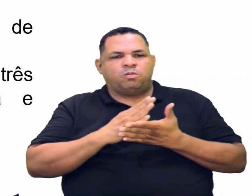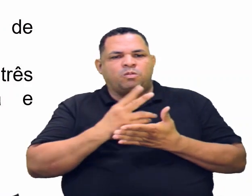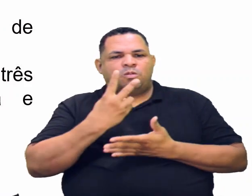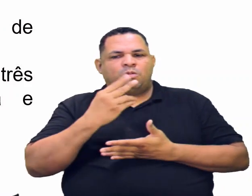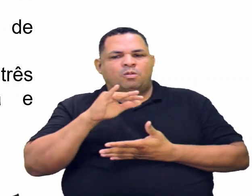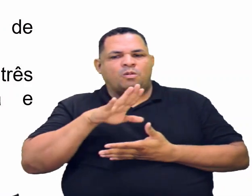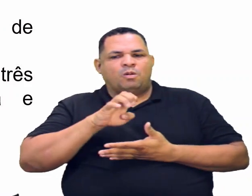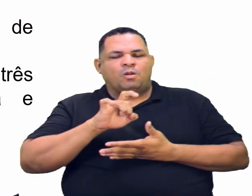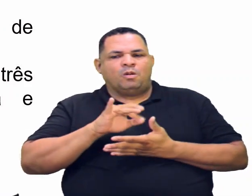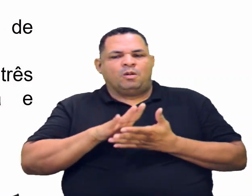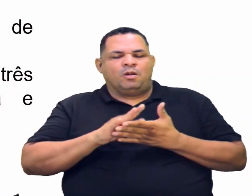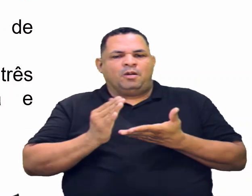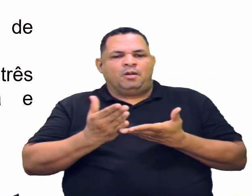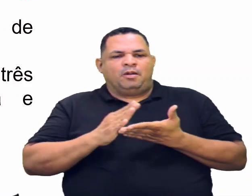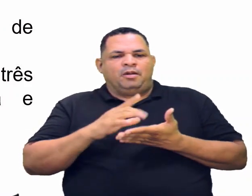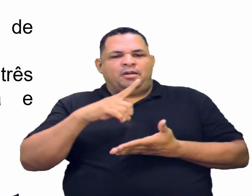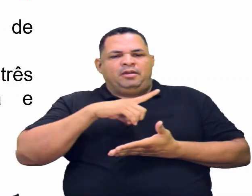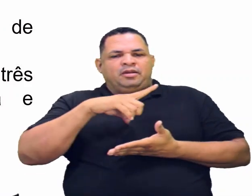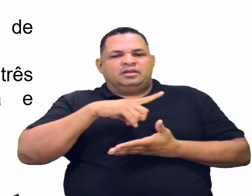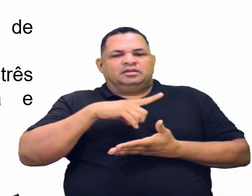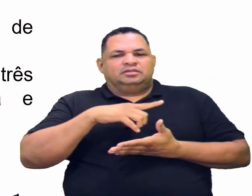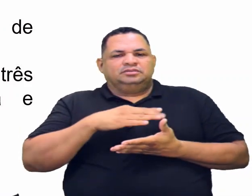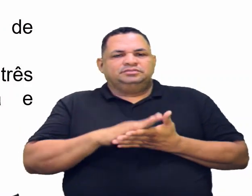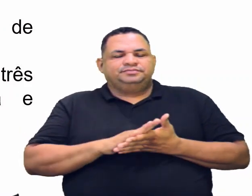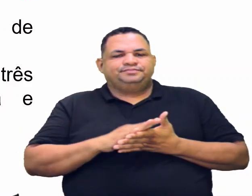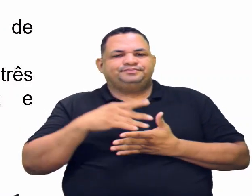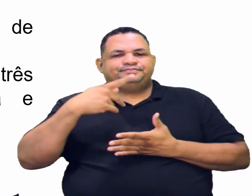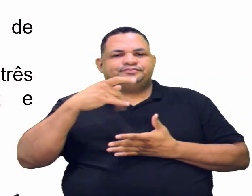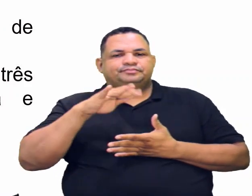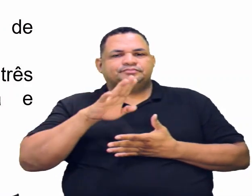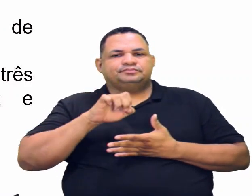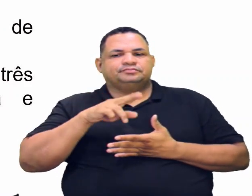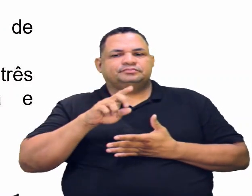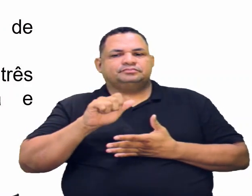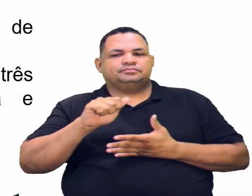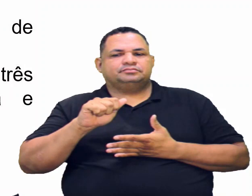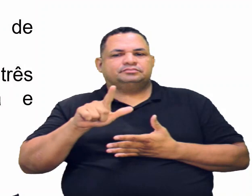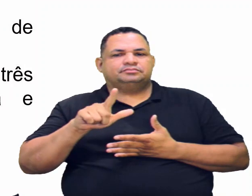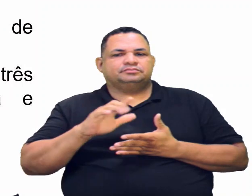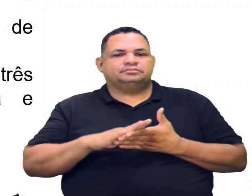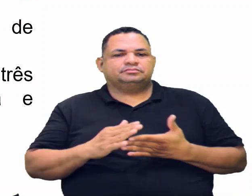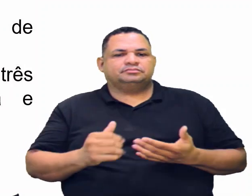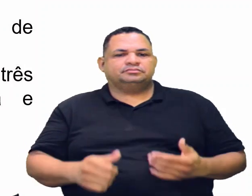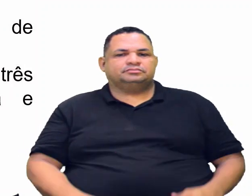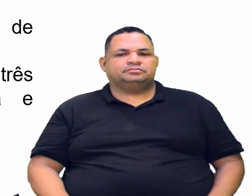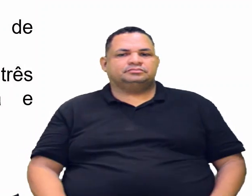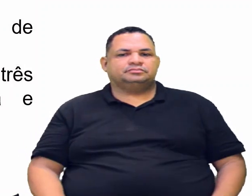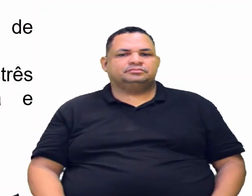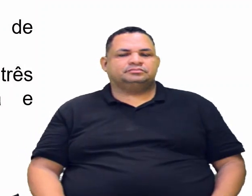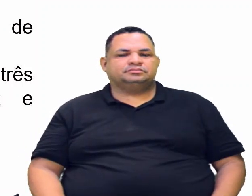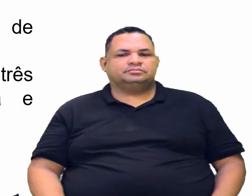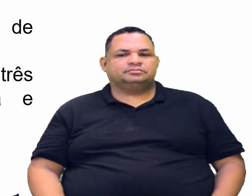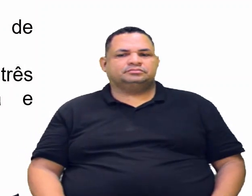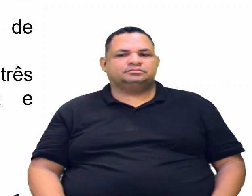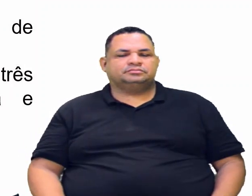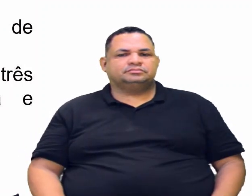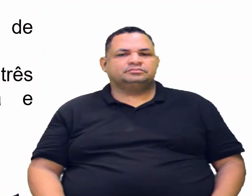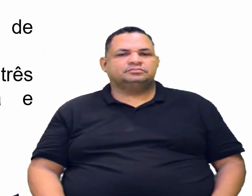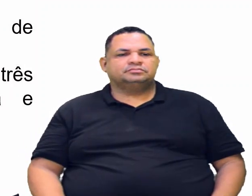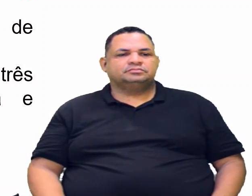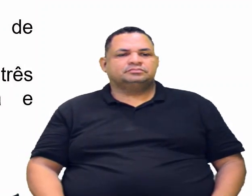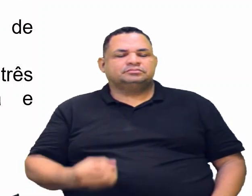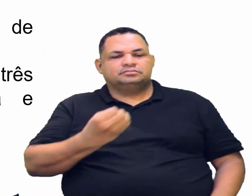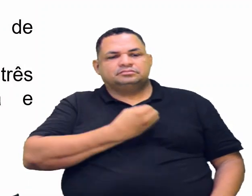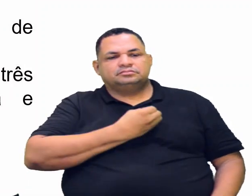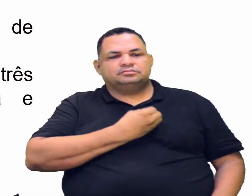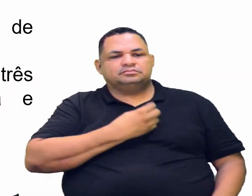2-metil-pentan-2-eno, a gente tem a propanona e o propanal. Mas vamos deixar a primeira afirmativa aqui suspensa. Vamos na